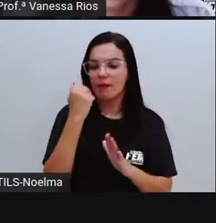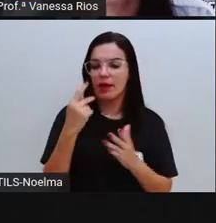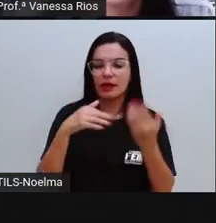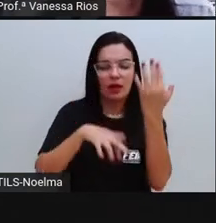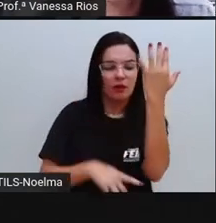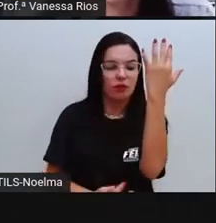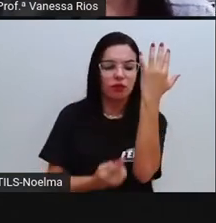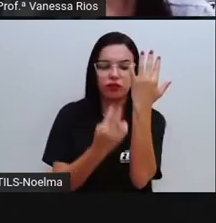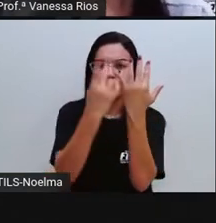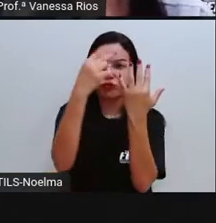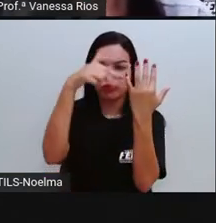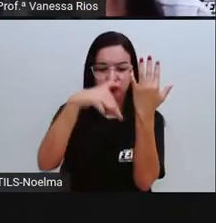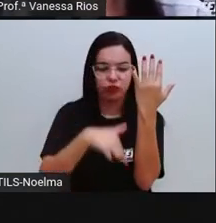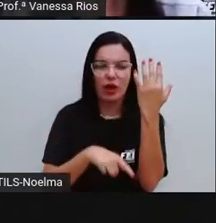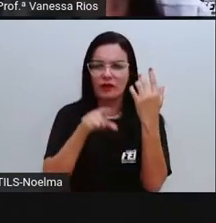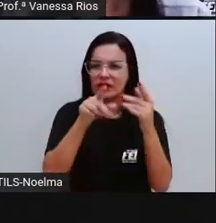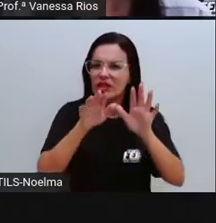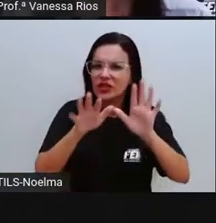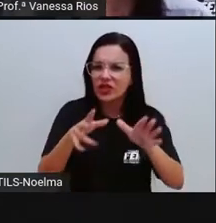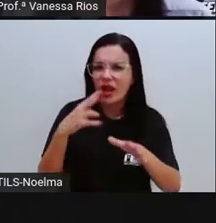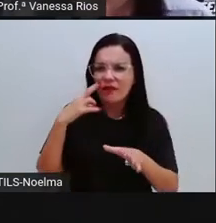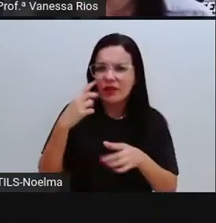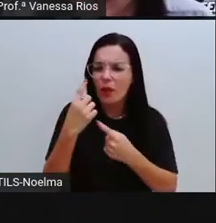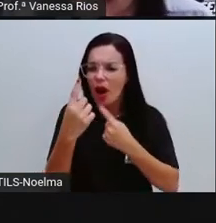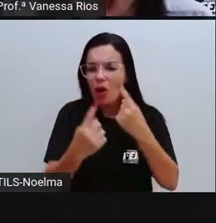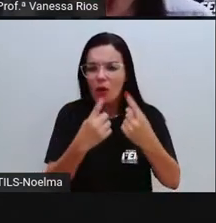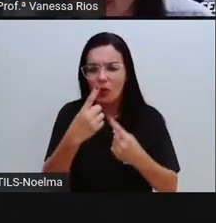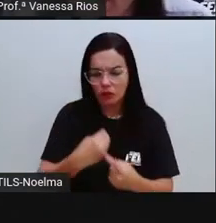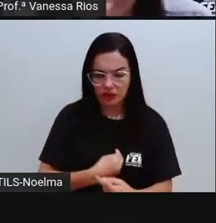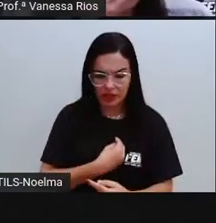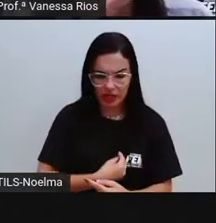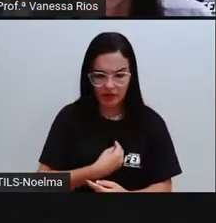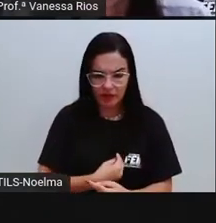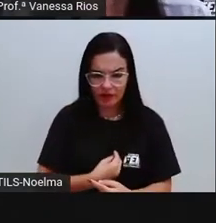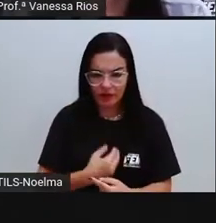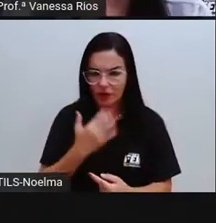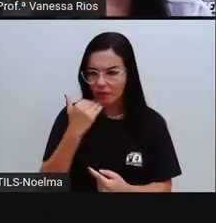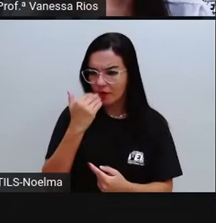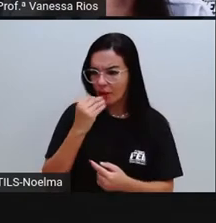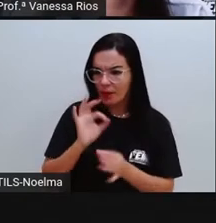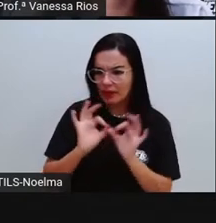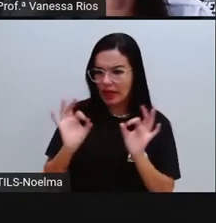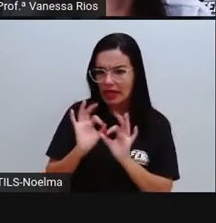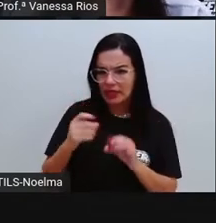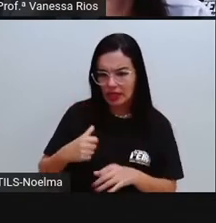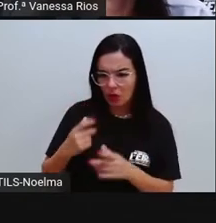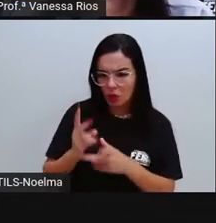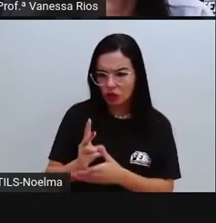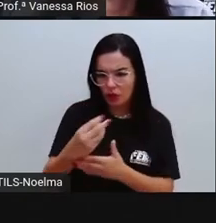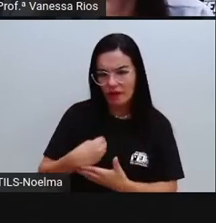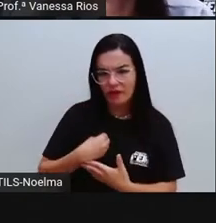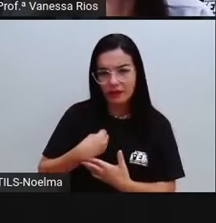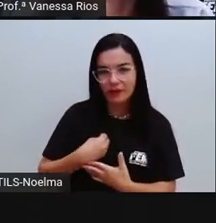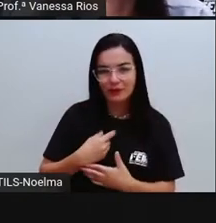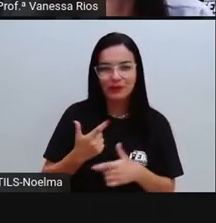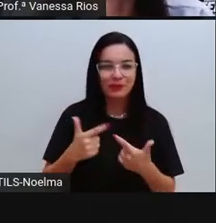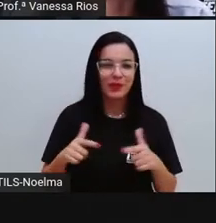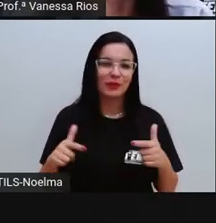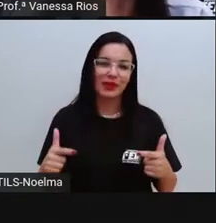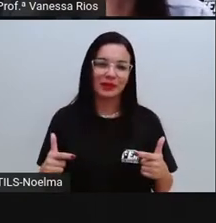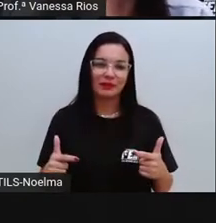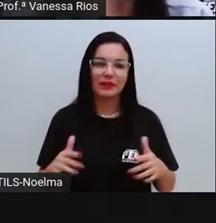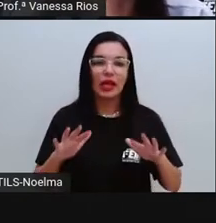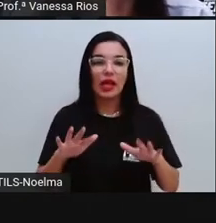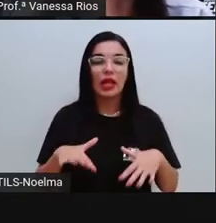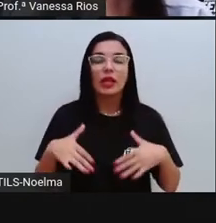Você já viu algum ser vivo aí sobreviver sem se alimentar? Não pode, não é? Então uma planta,